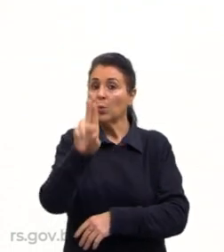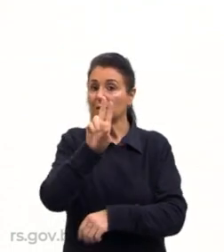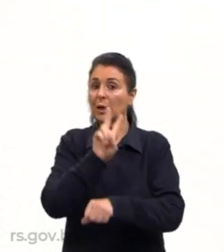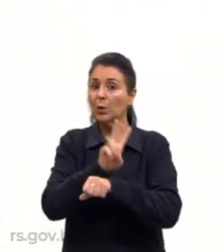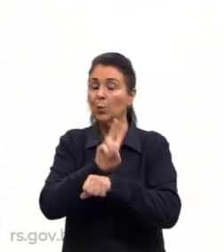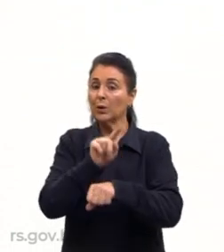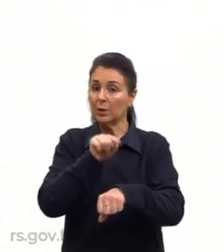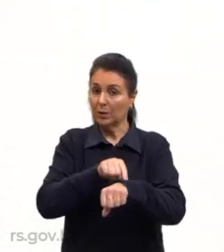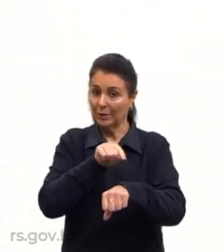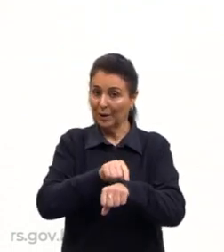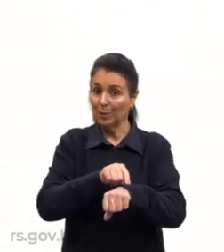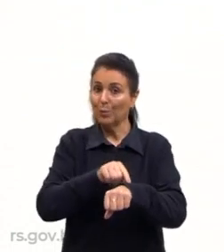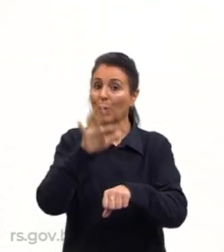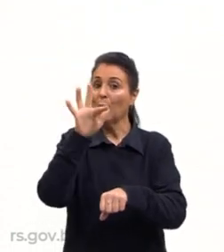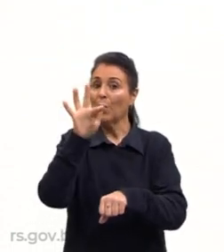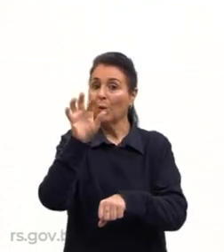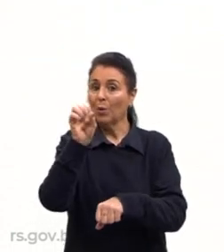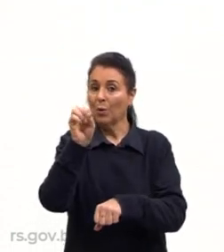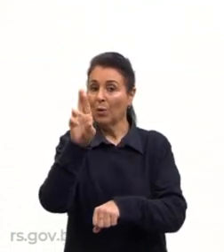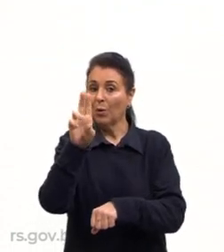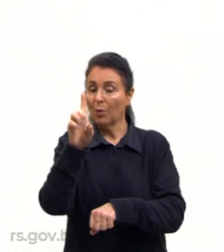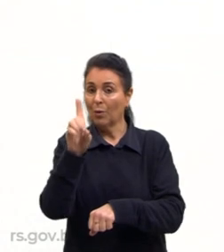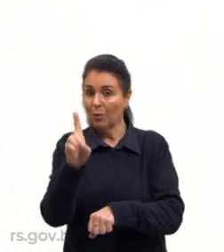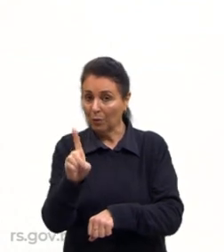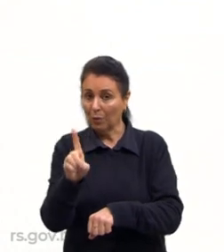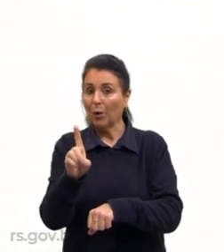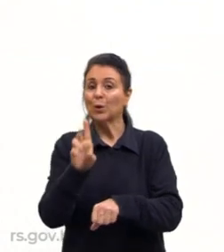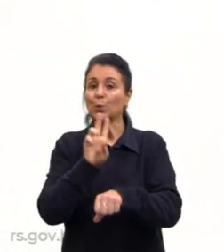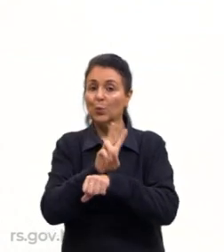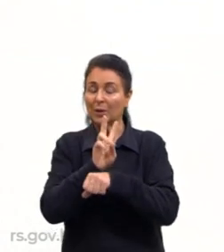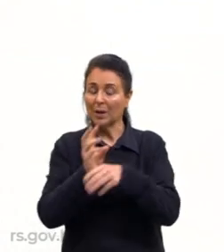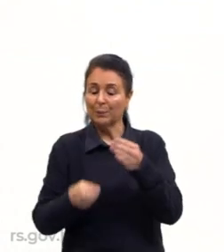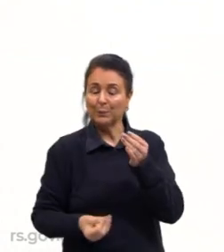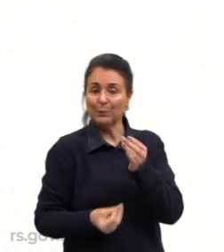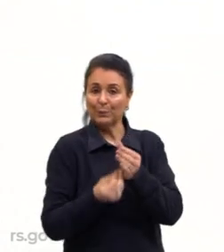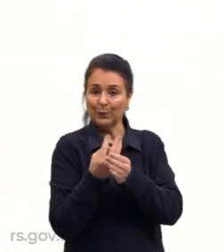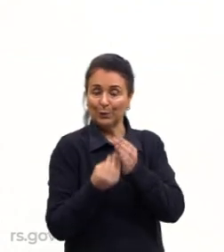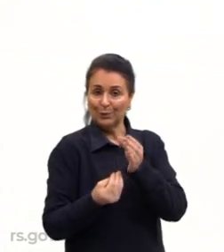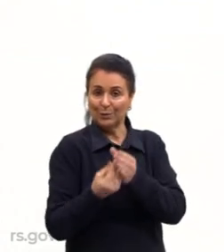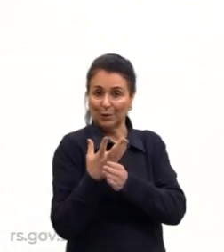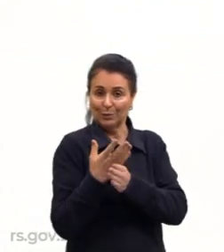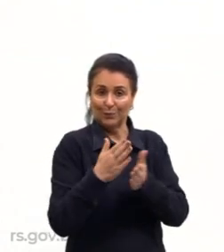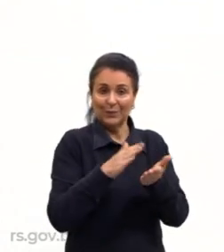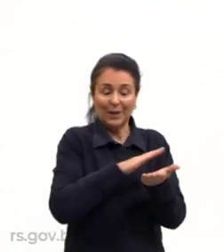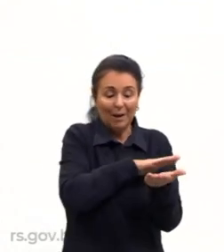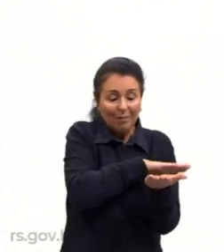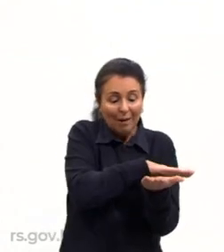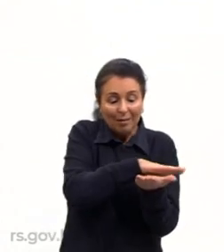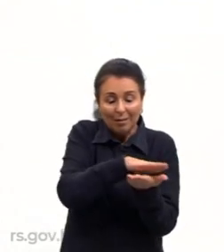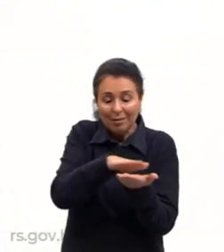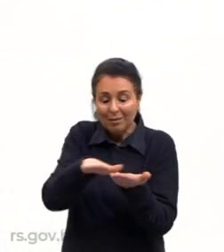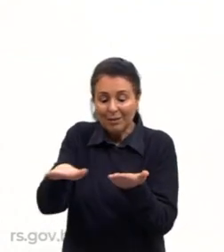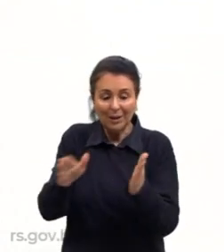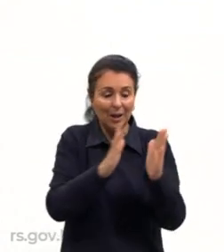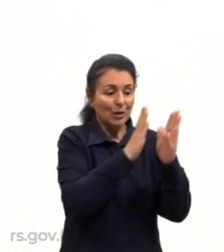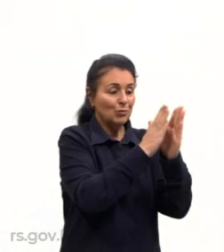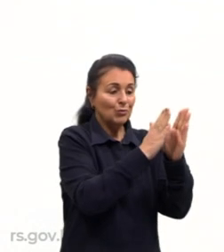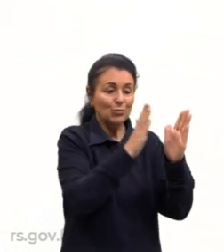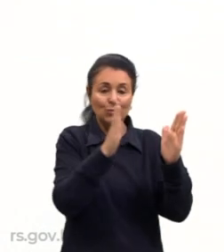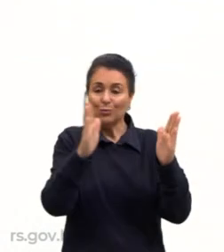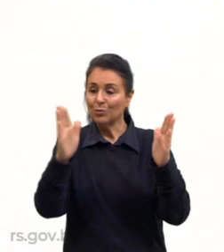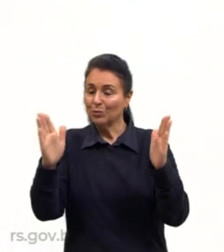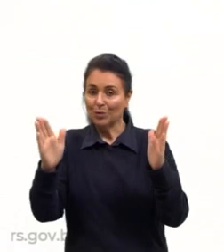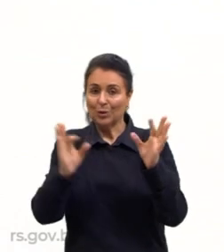em si, porque ele faz aí, ele elabora essa linha de montagem, tá? Vamos passar mais um aqui?